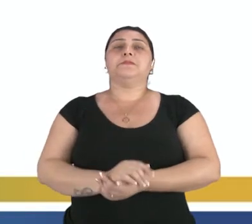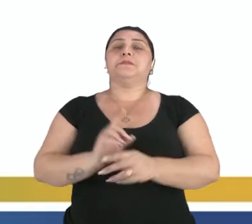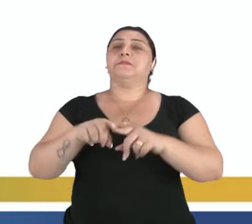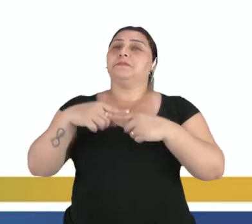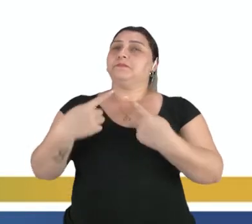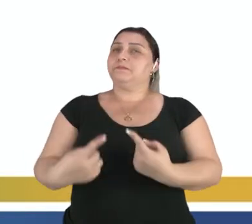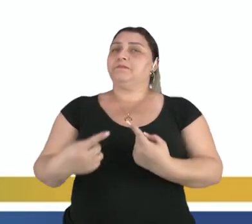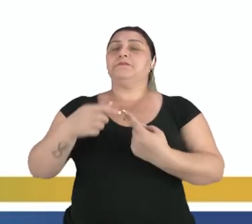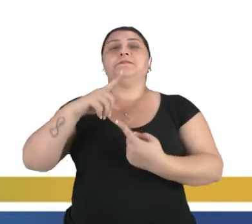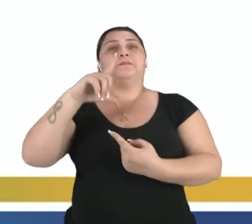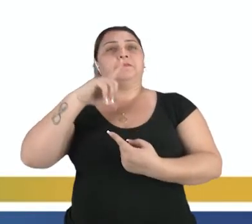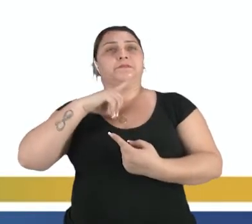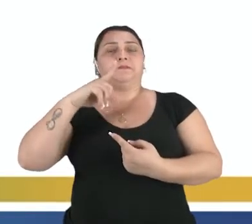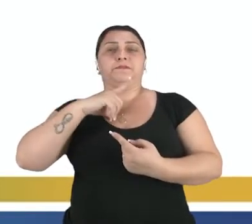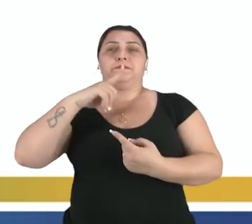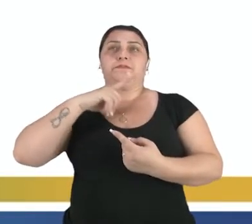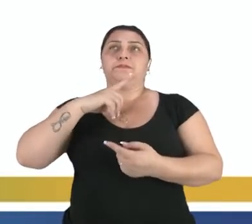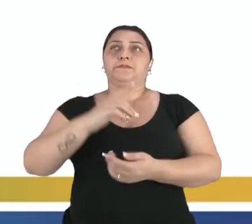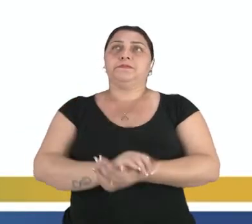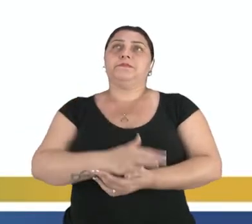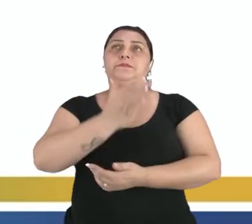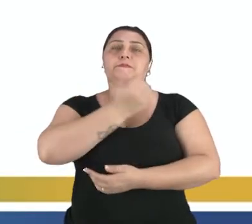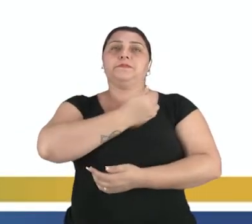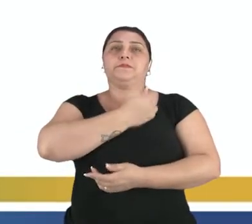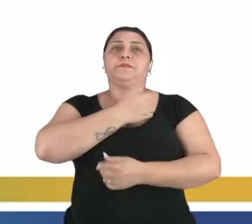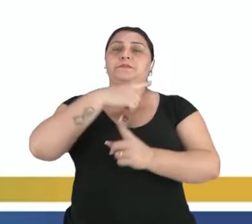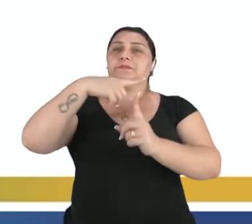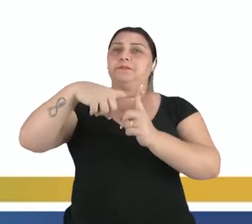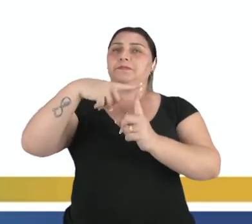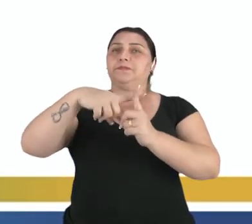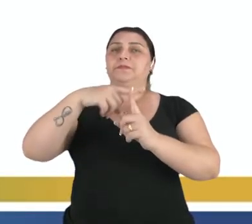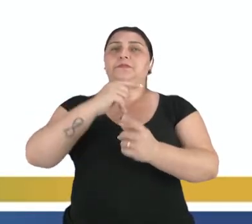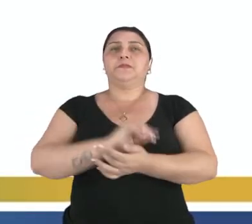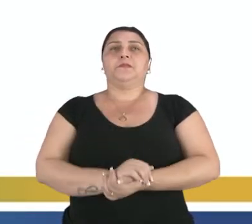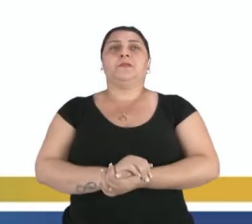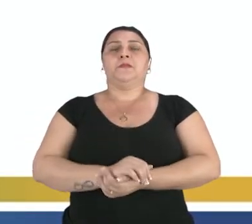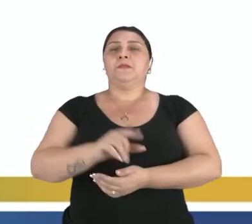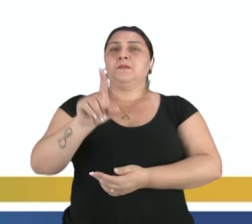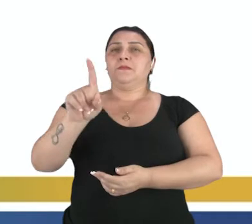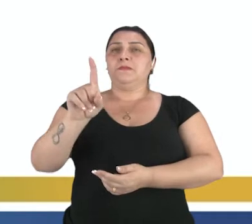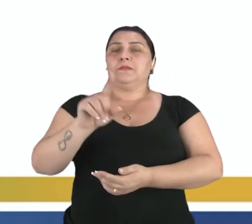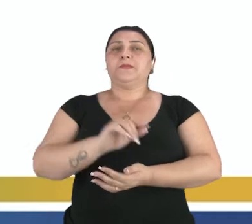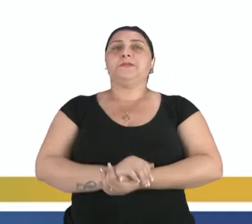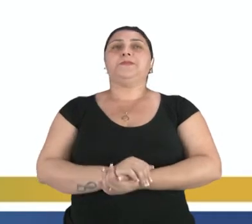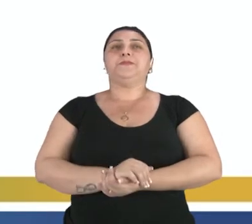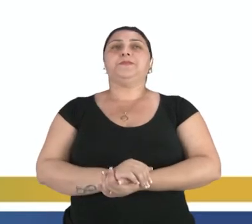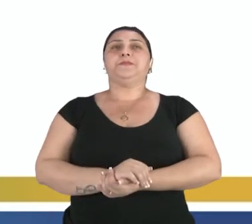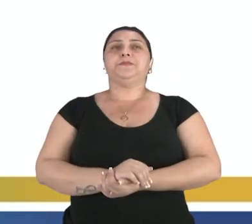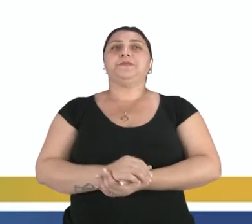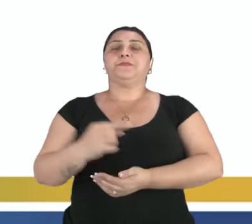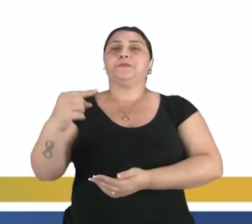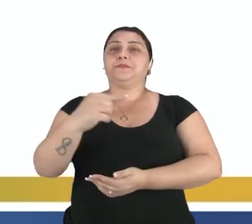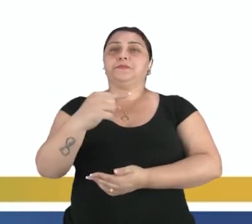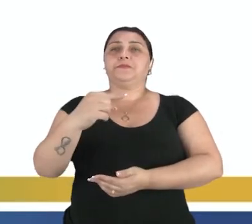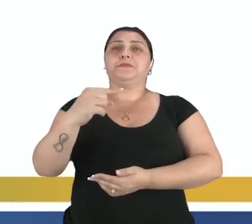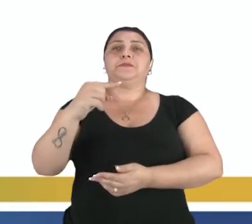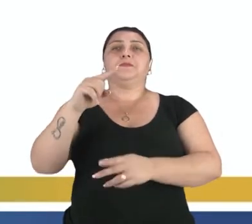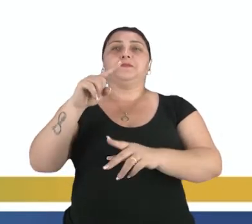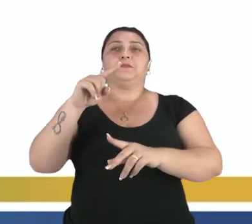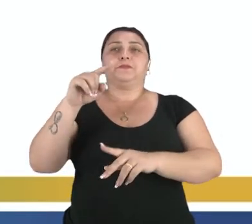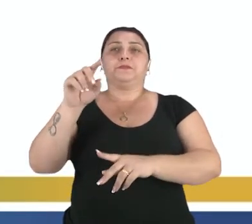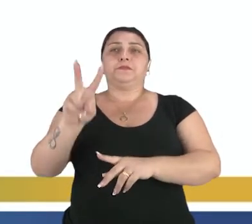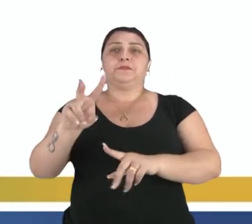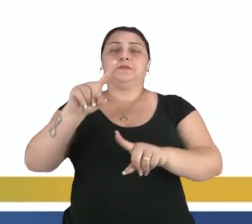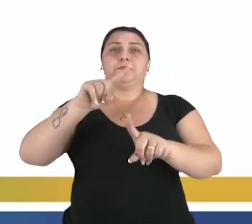mas, ainda assim, nós temos um número adicionado, que, nesse caso, é 1. Então, ficará menos 2 mais